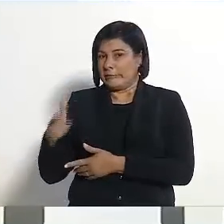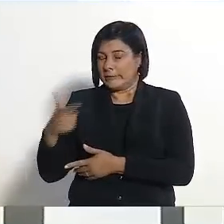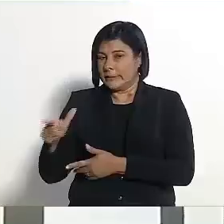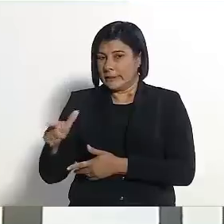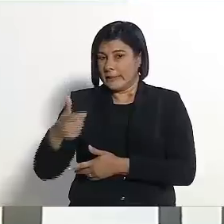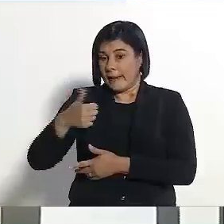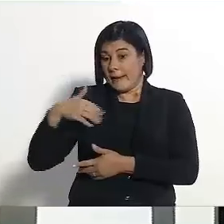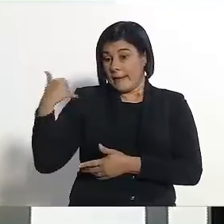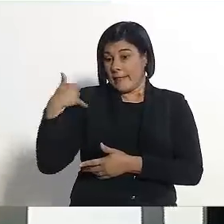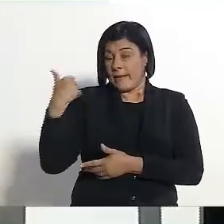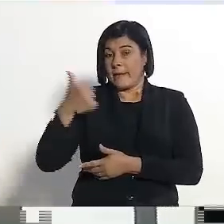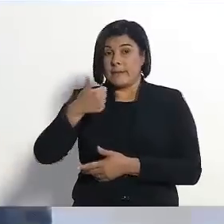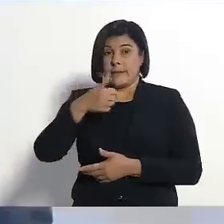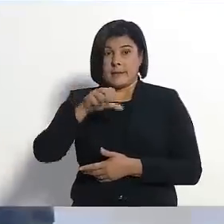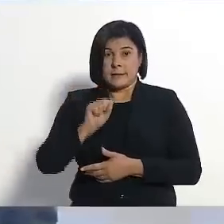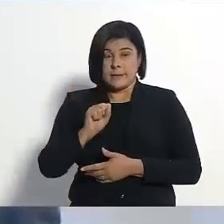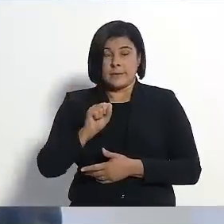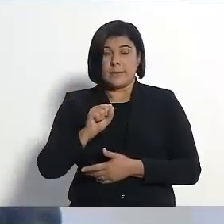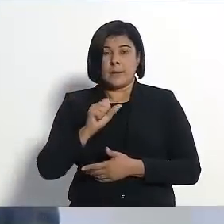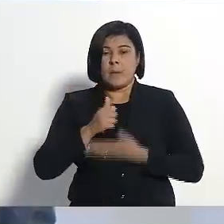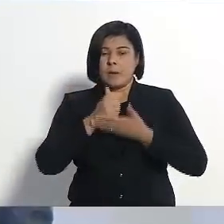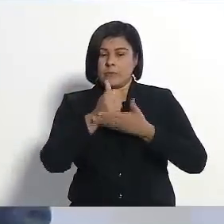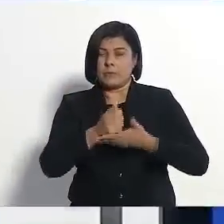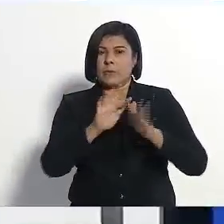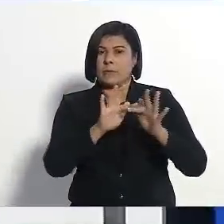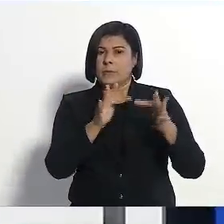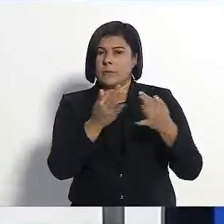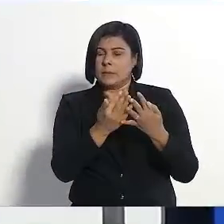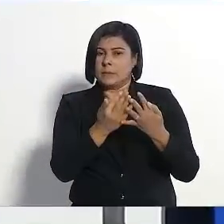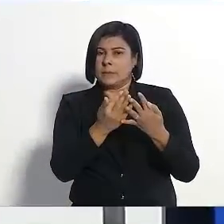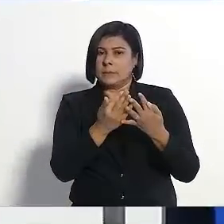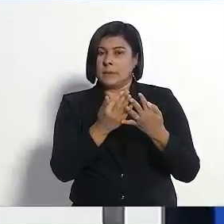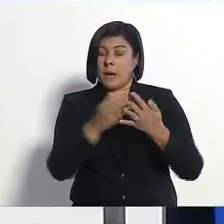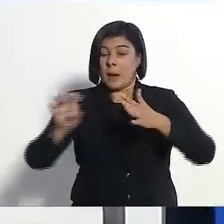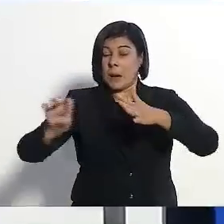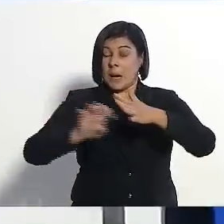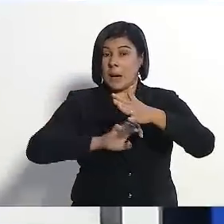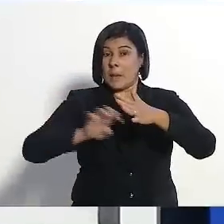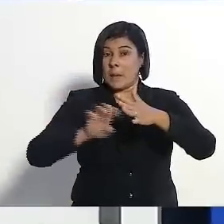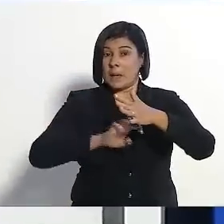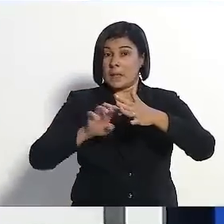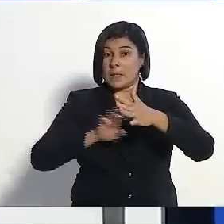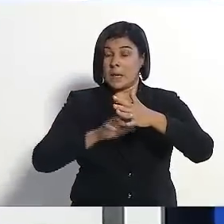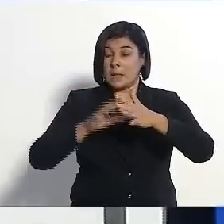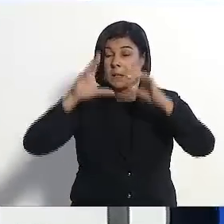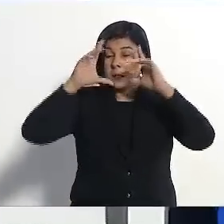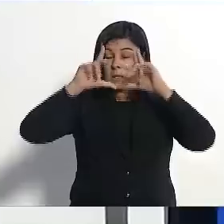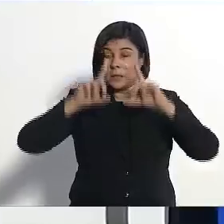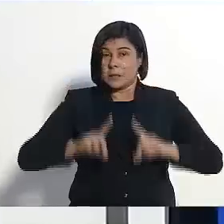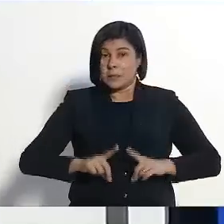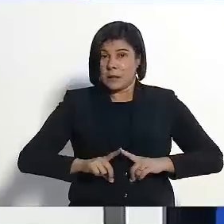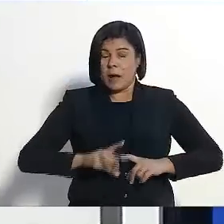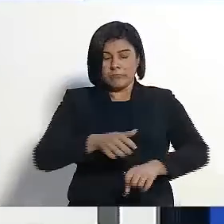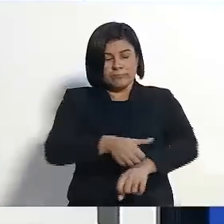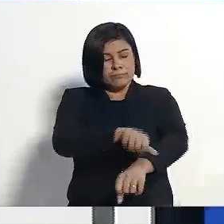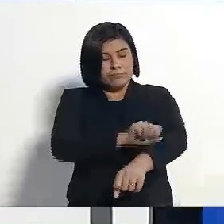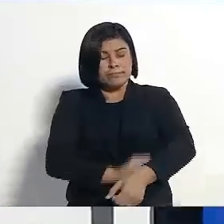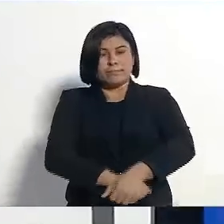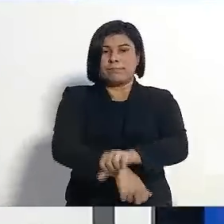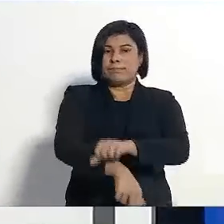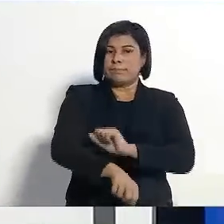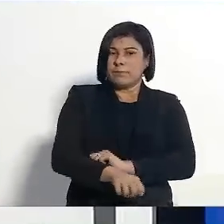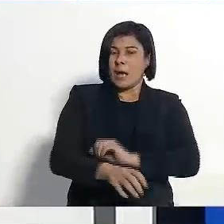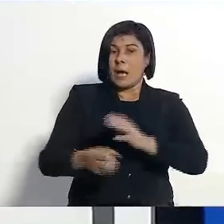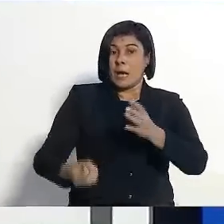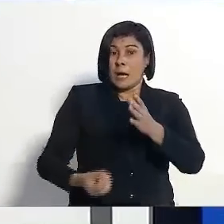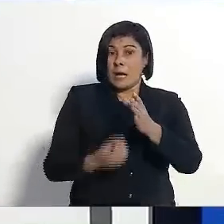como me sustentar e como sustentar a minha família. Um empresário, um cidadão comum que teve coragem de arregaçar as mungas, montar